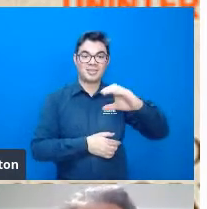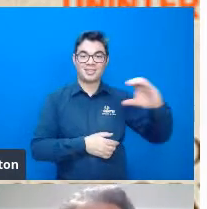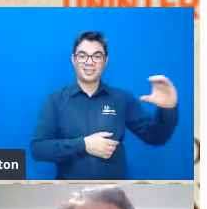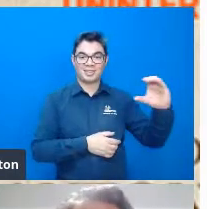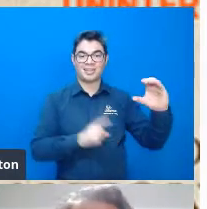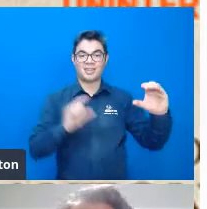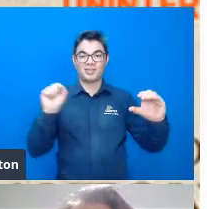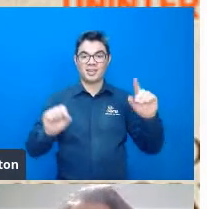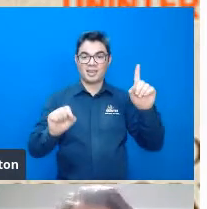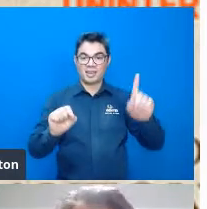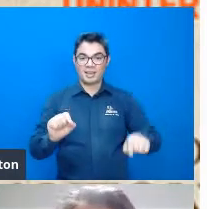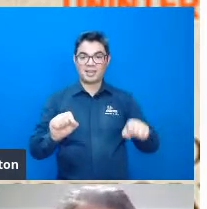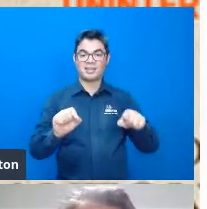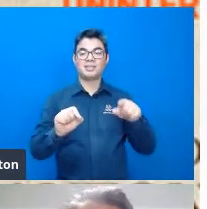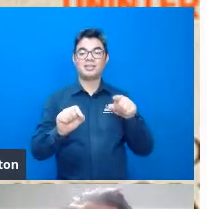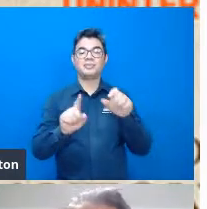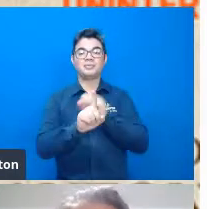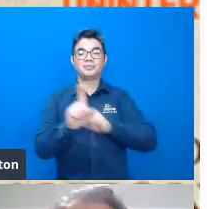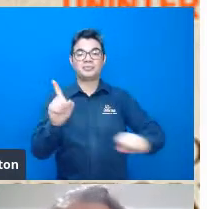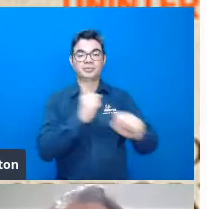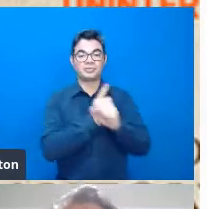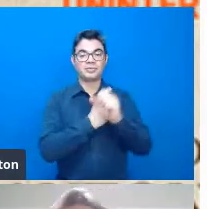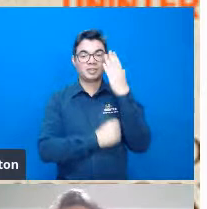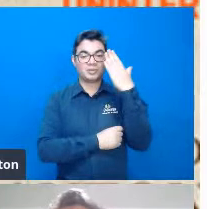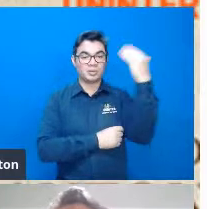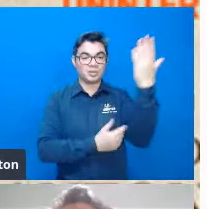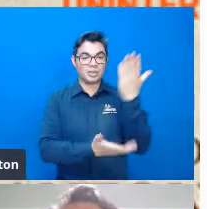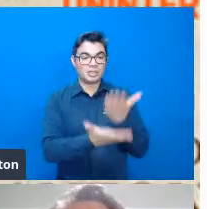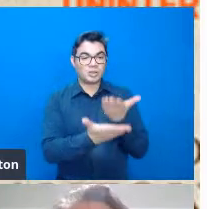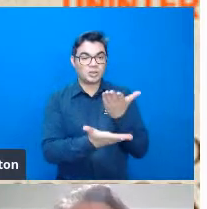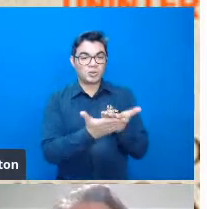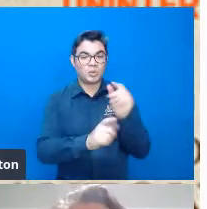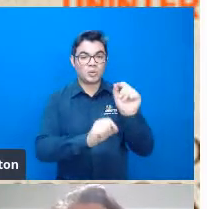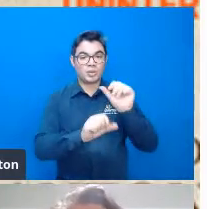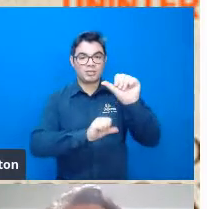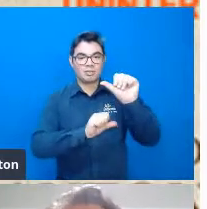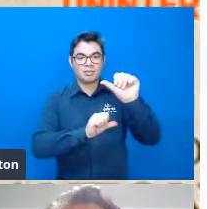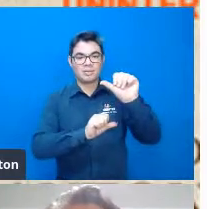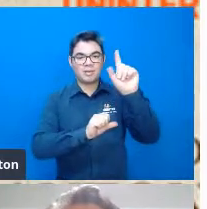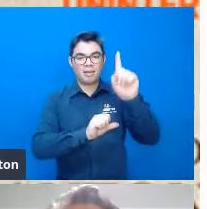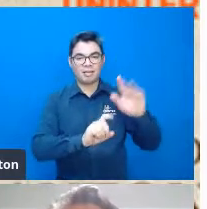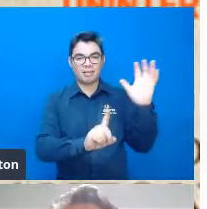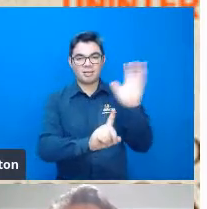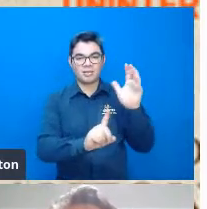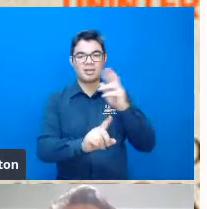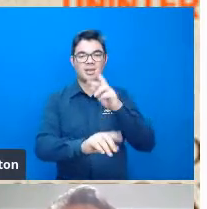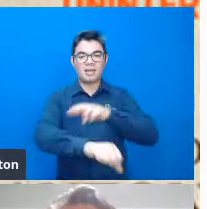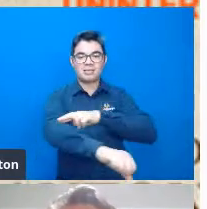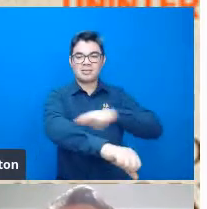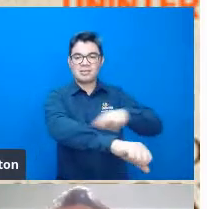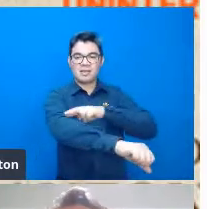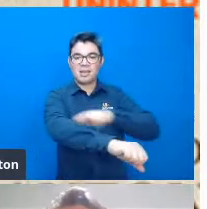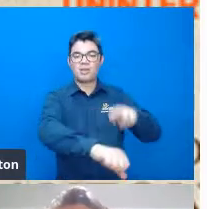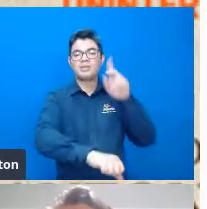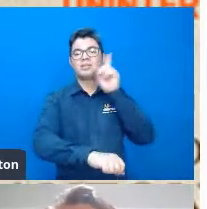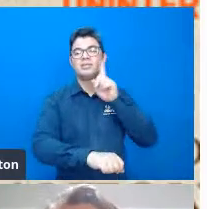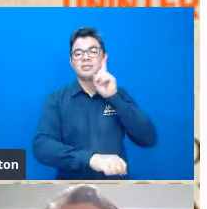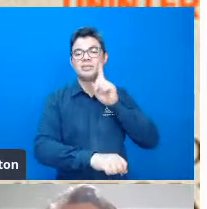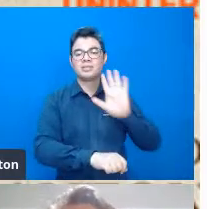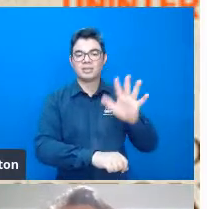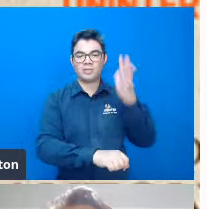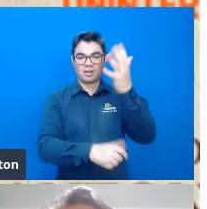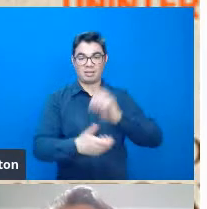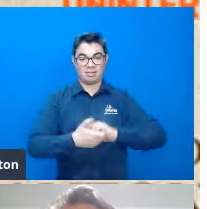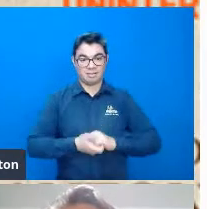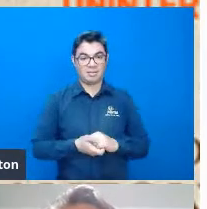famoso nos Estados Unidos, e que estudou, por grande parte da sua vida, as tensões raciais que estavam ocorrendo na América. E